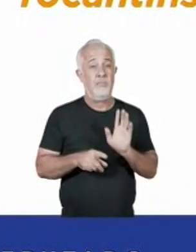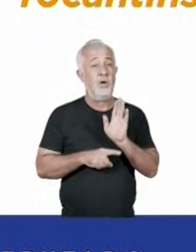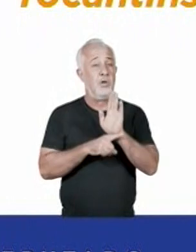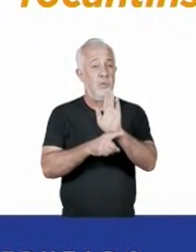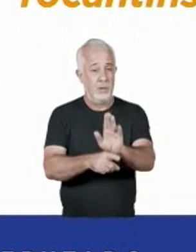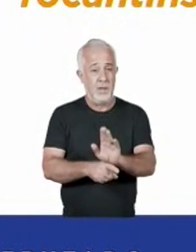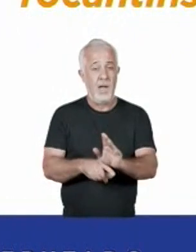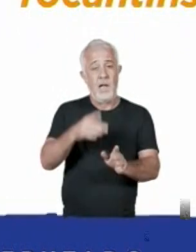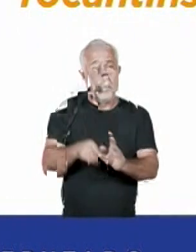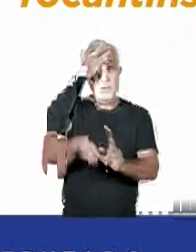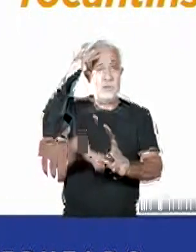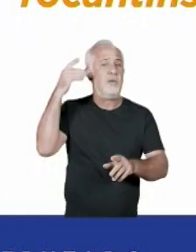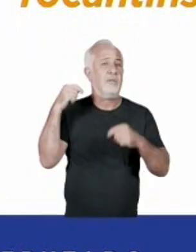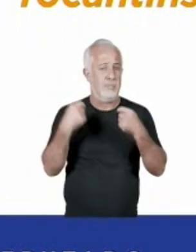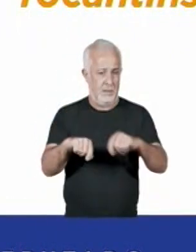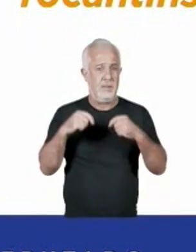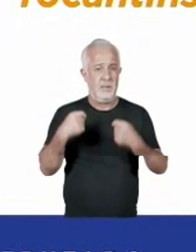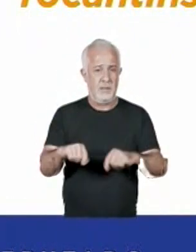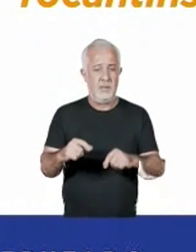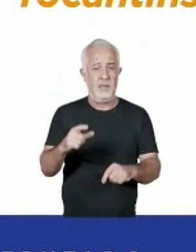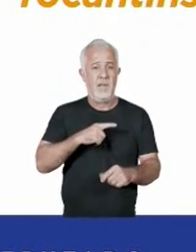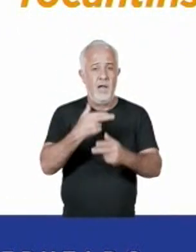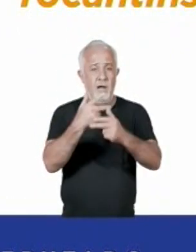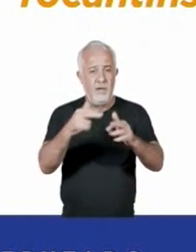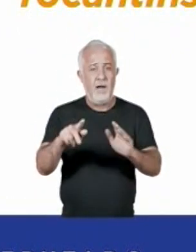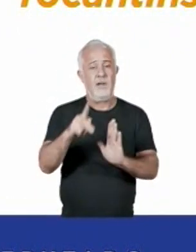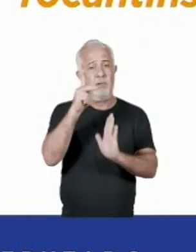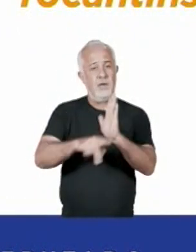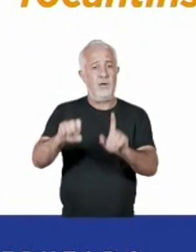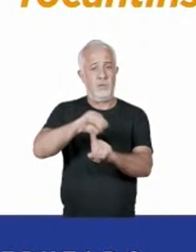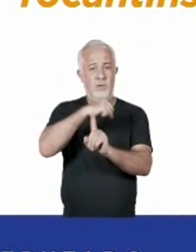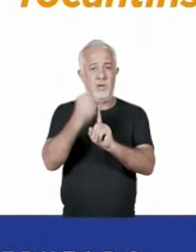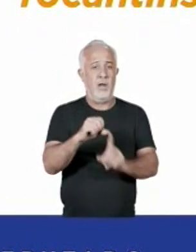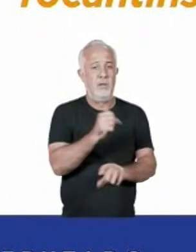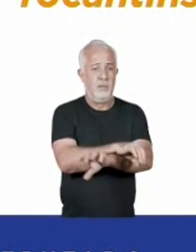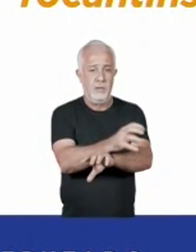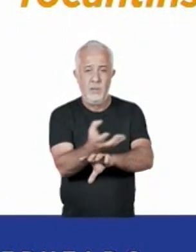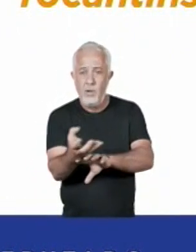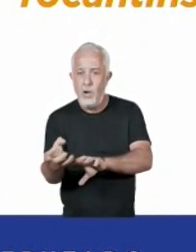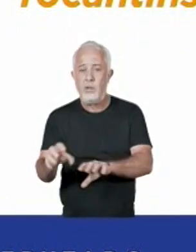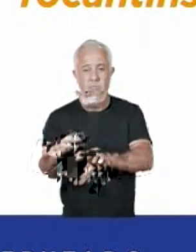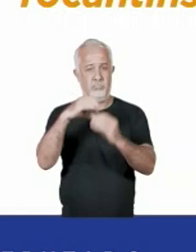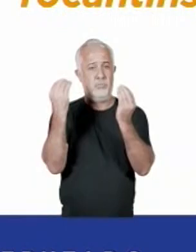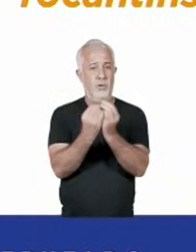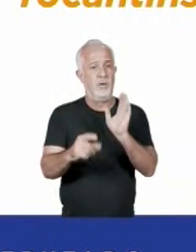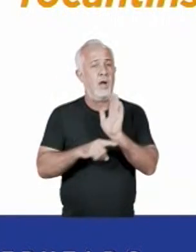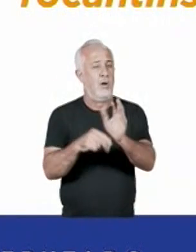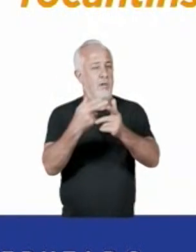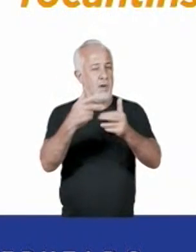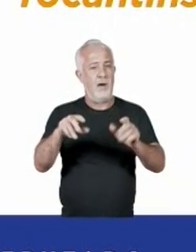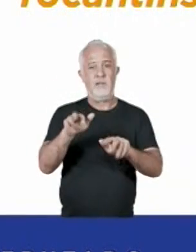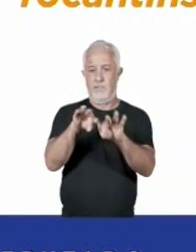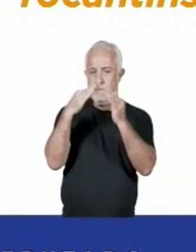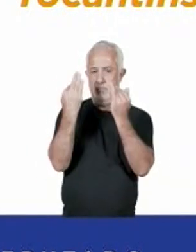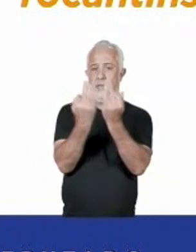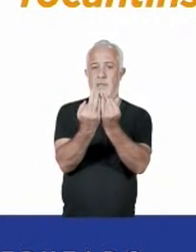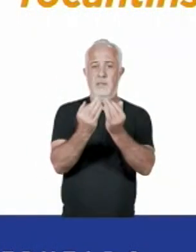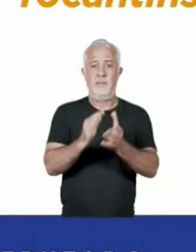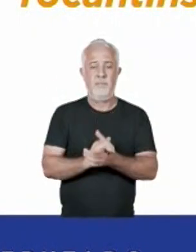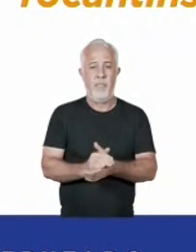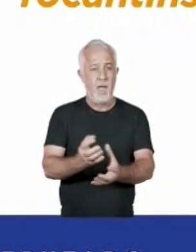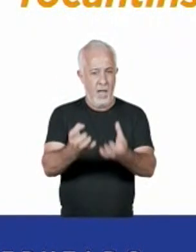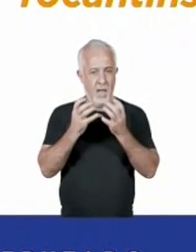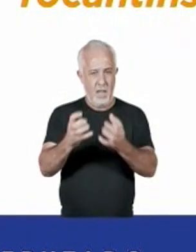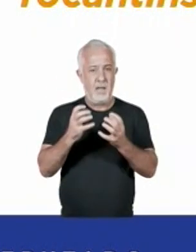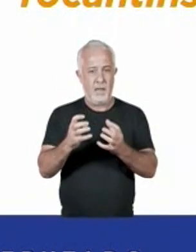ajudar as pessoas que mais precisam. Tenho vários projetos sociais, como as ordens comunitárias, que beneficiam milhares de famílias. Quero fazer muito mais pelo